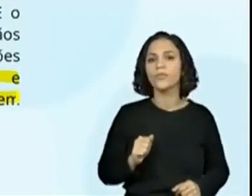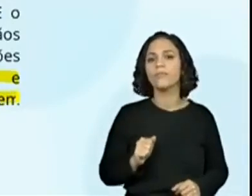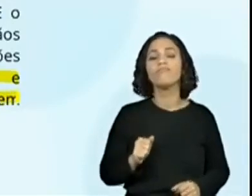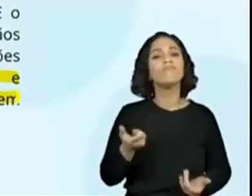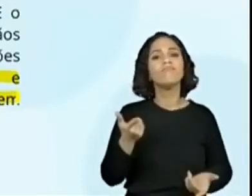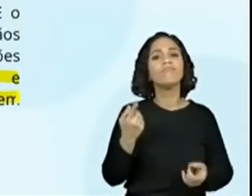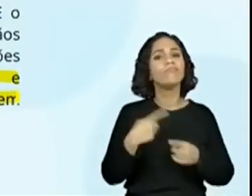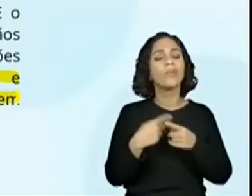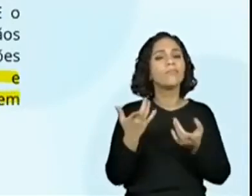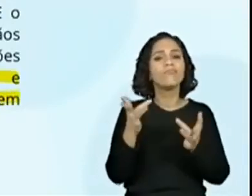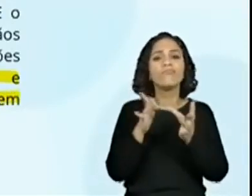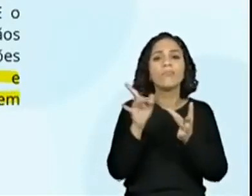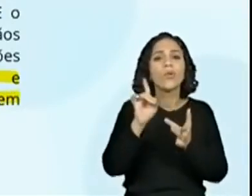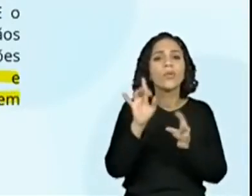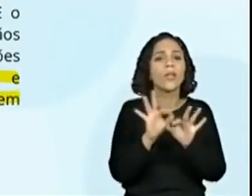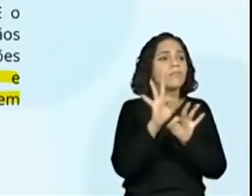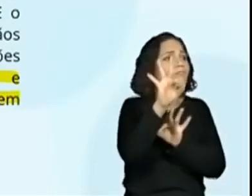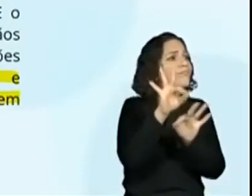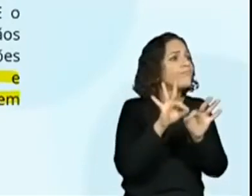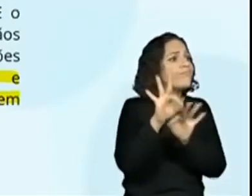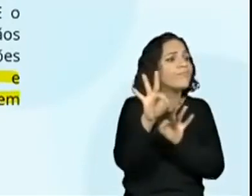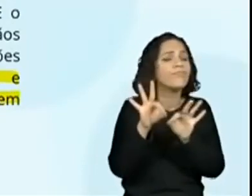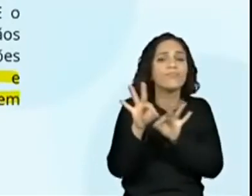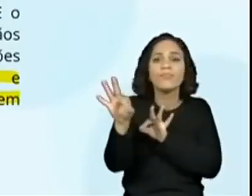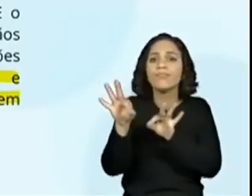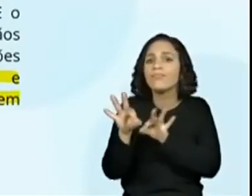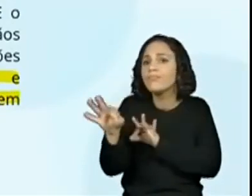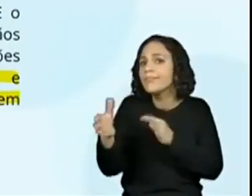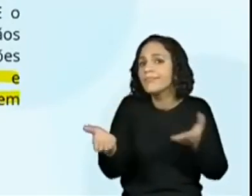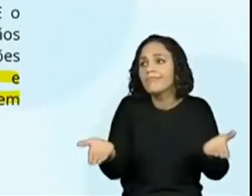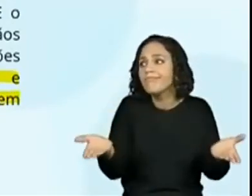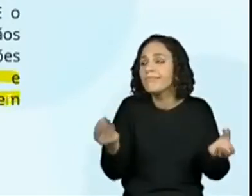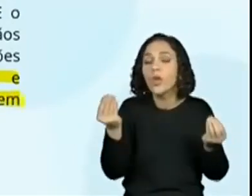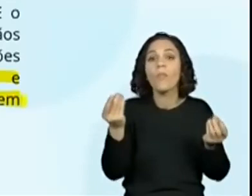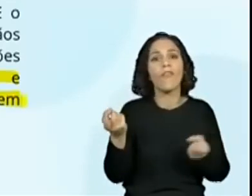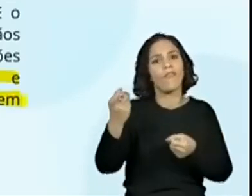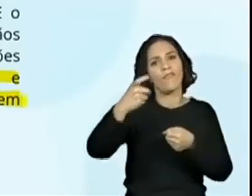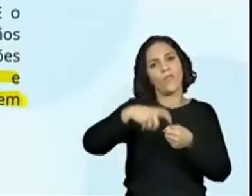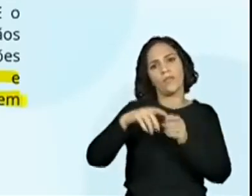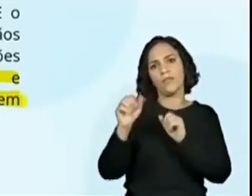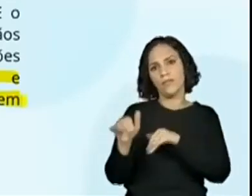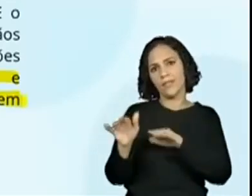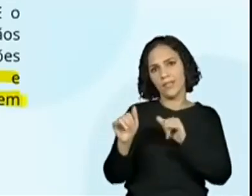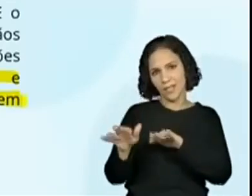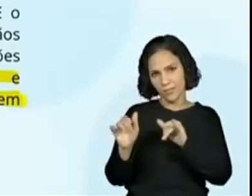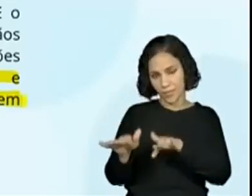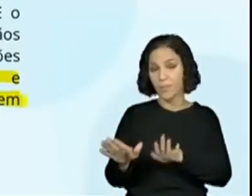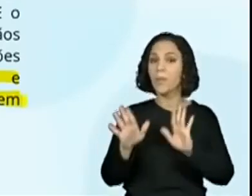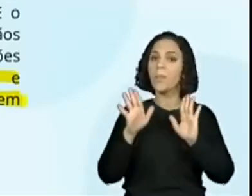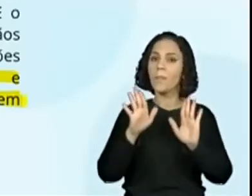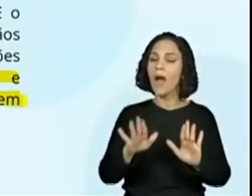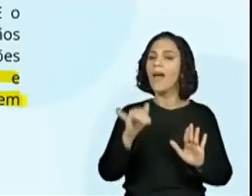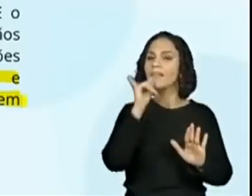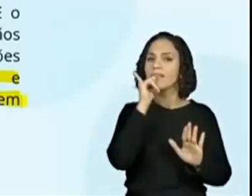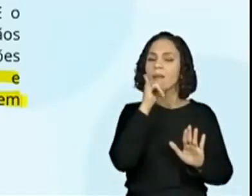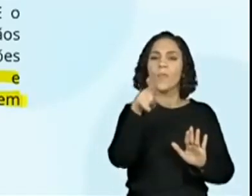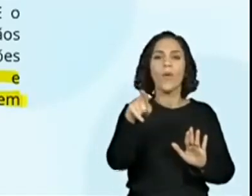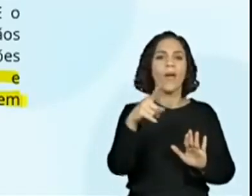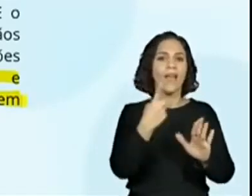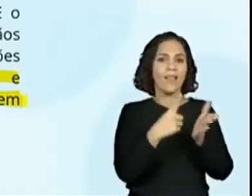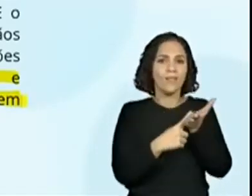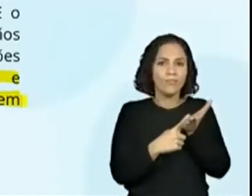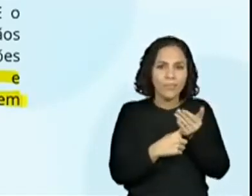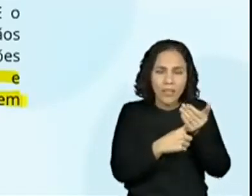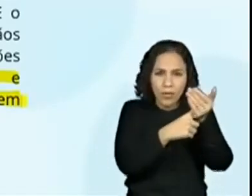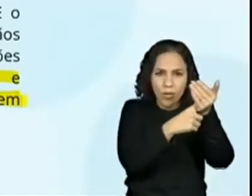somente voltarão à escola em meados de setembro. Colocaram ali, né, mas nenhum equipamento substitui o livro, com certeza. Na verdade,